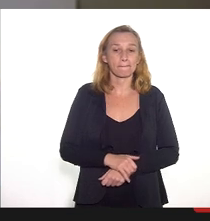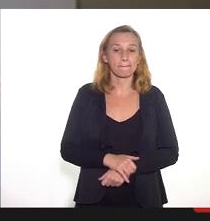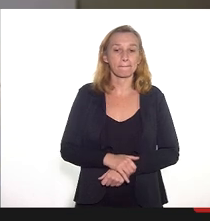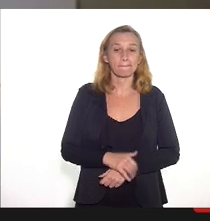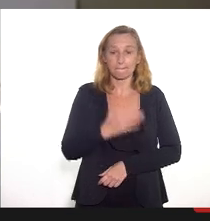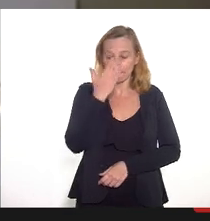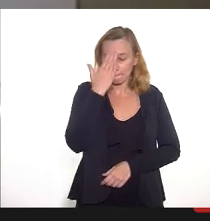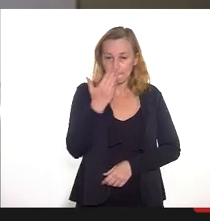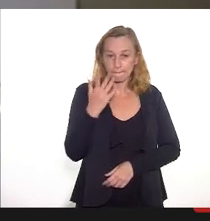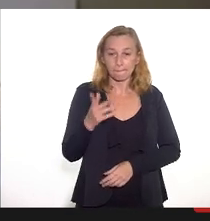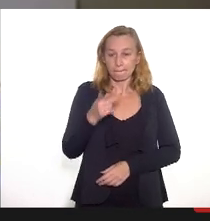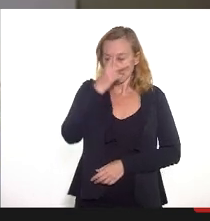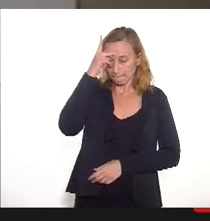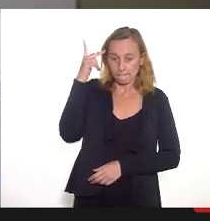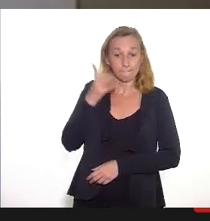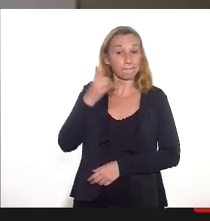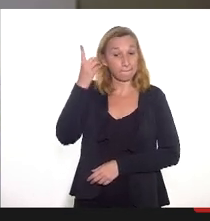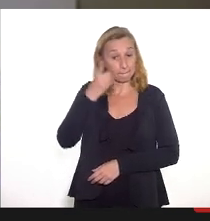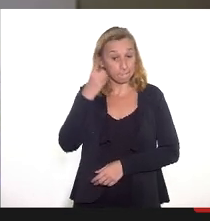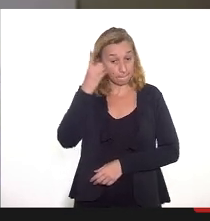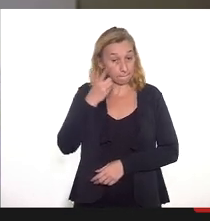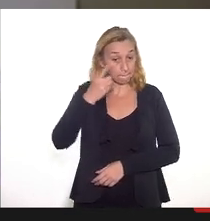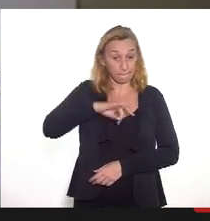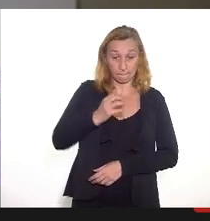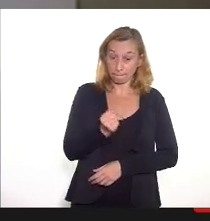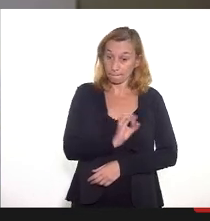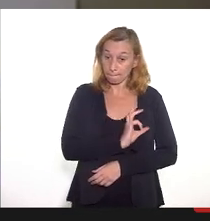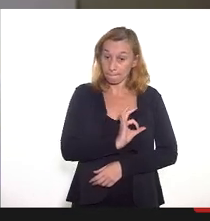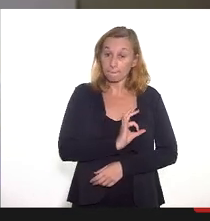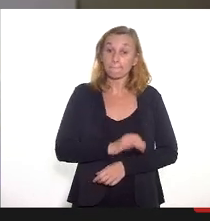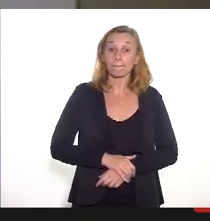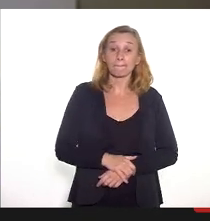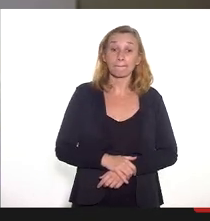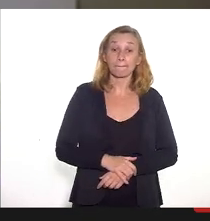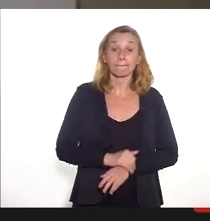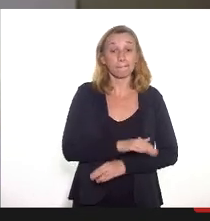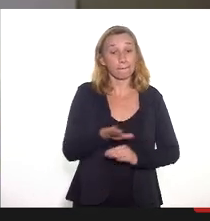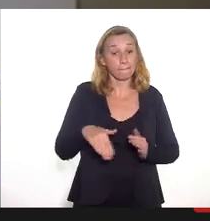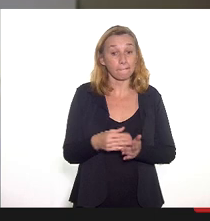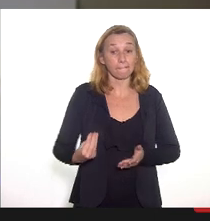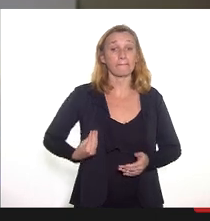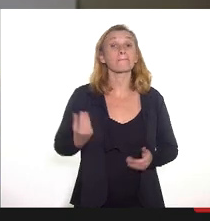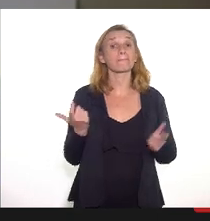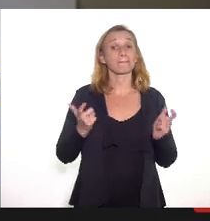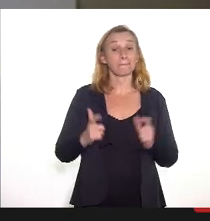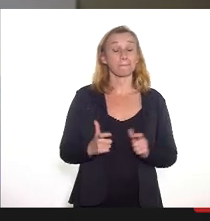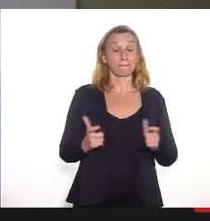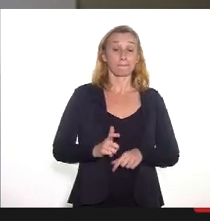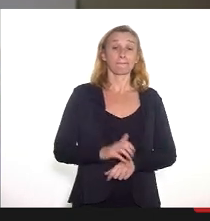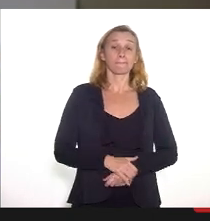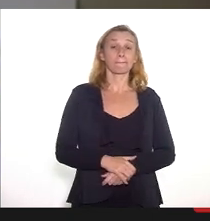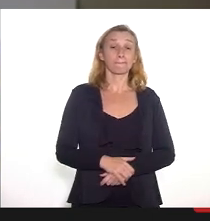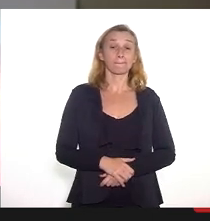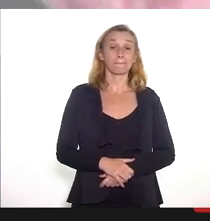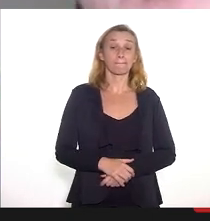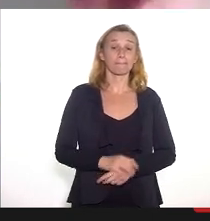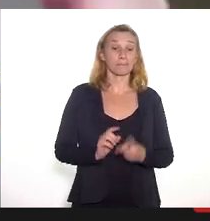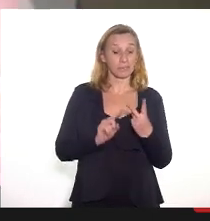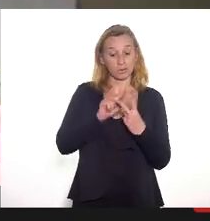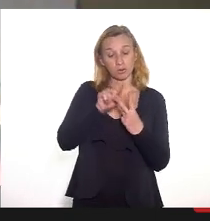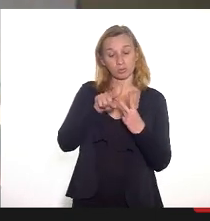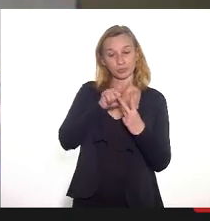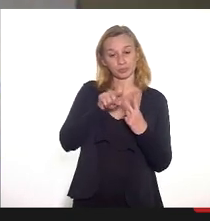Agradeço na pessoa da deputada Marta Rocha e de todos os presentes. Só queria fazer duas